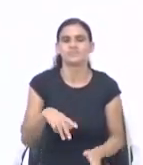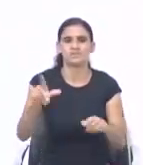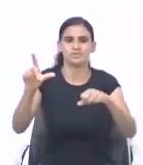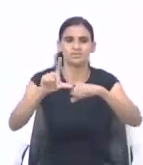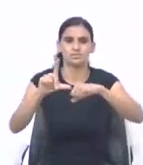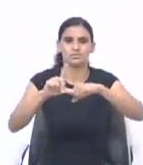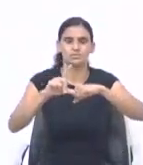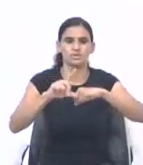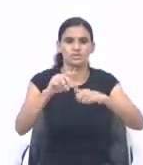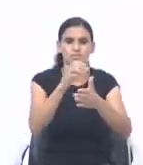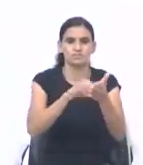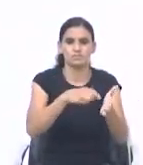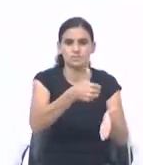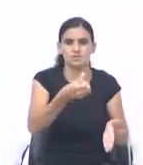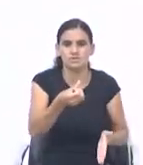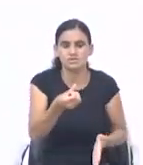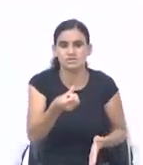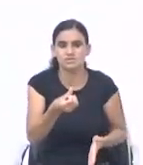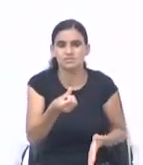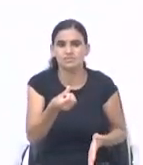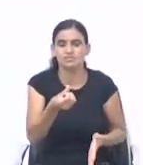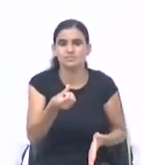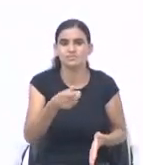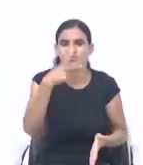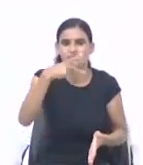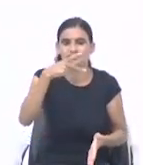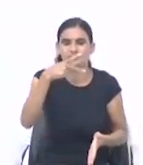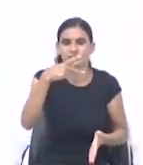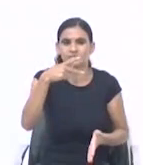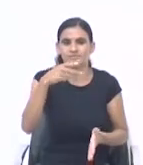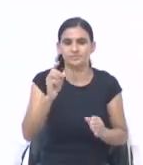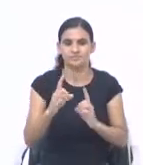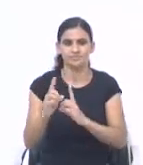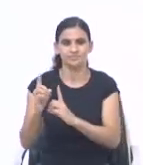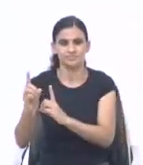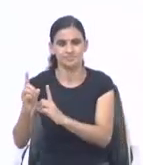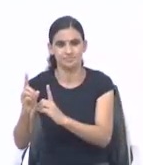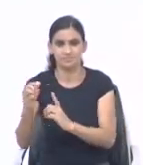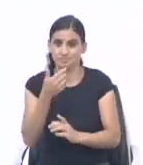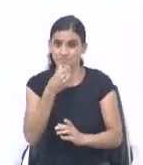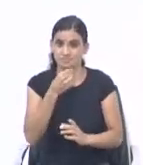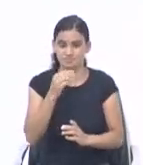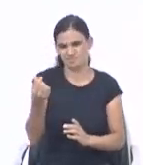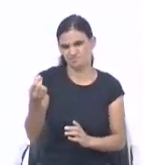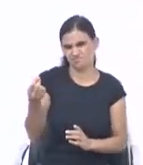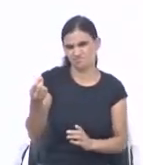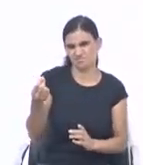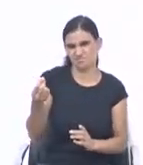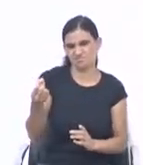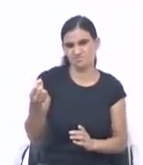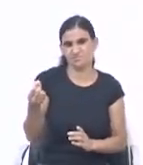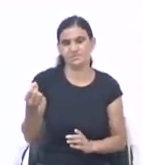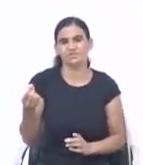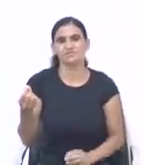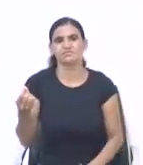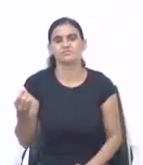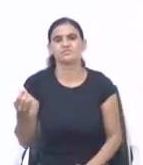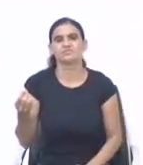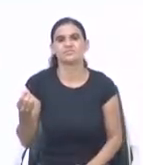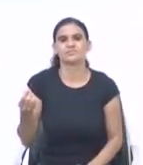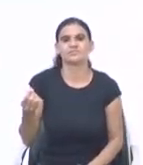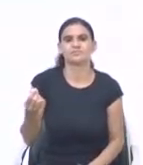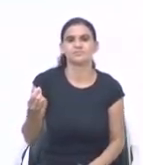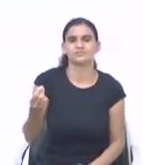16. Que está escrito. E dizia também aos seus discípulos. Havia um certo homem rico. qual tinha um mordomo. E este foi